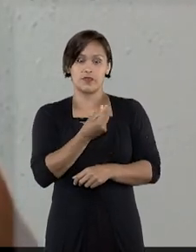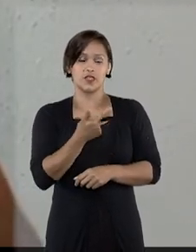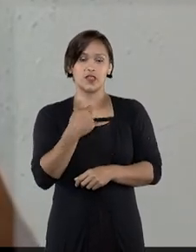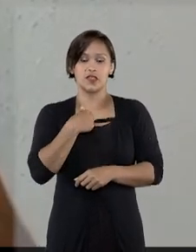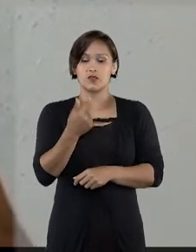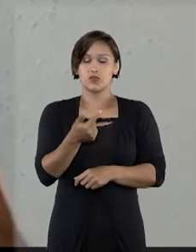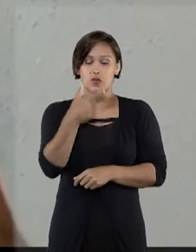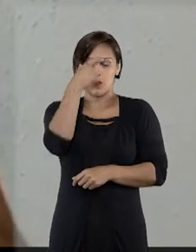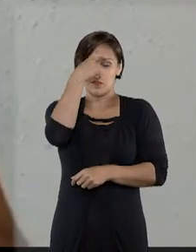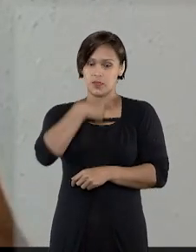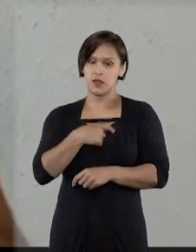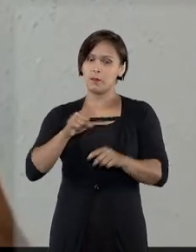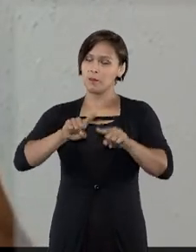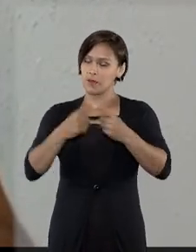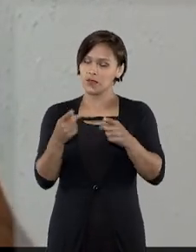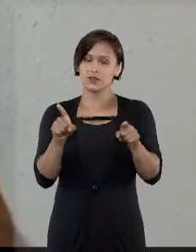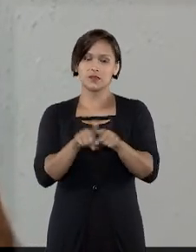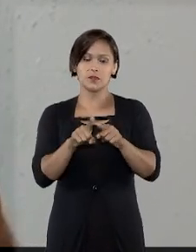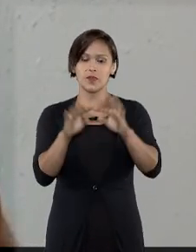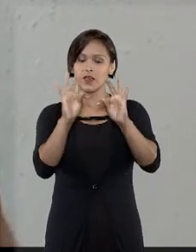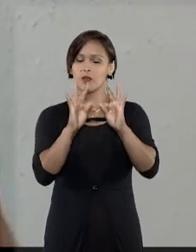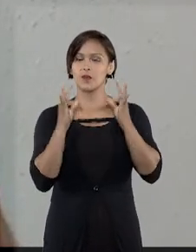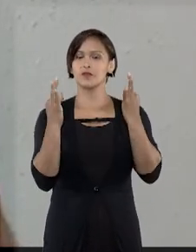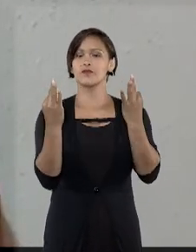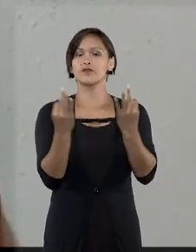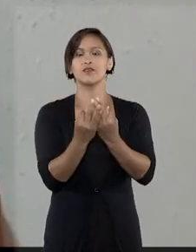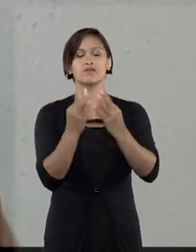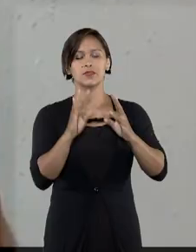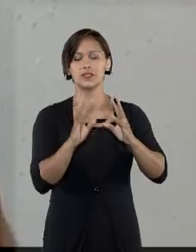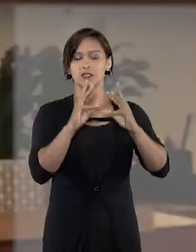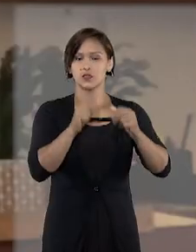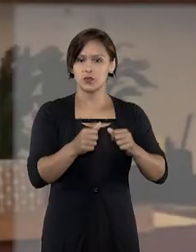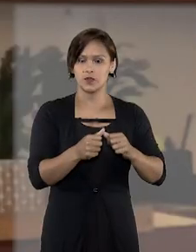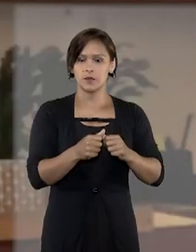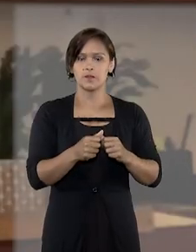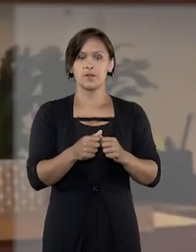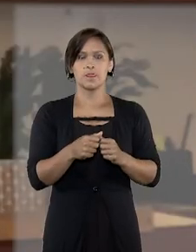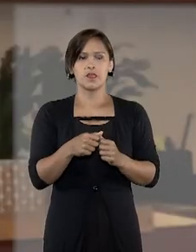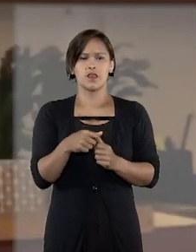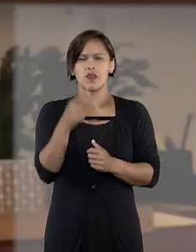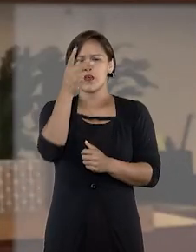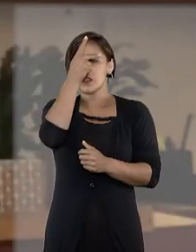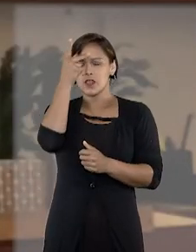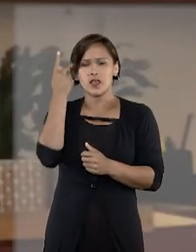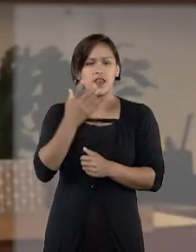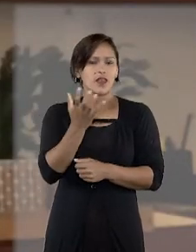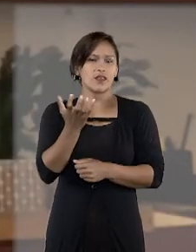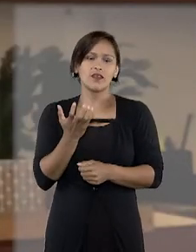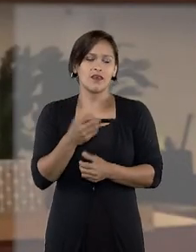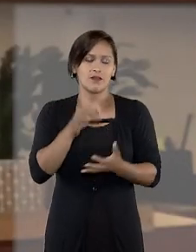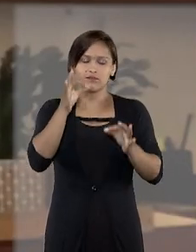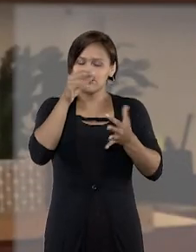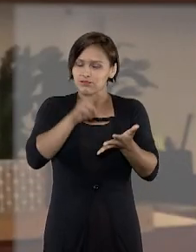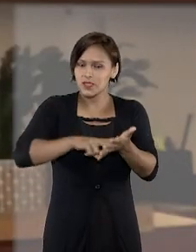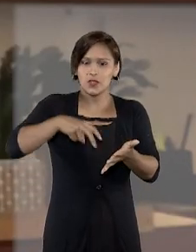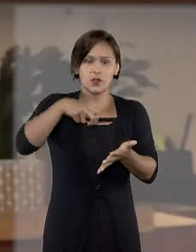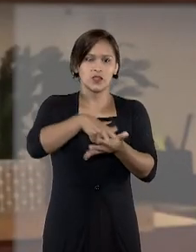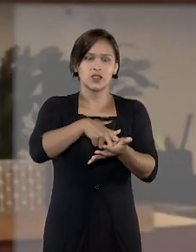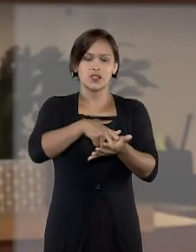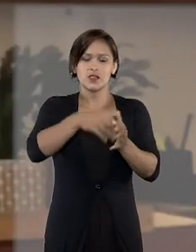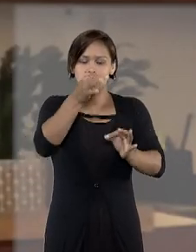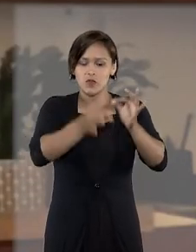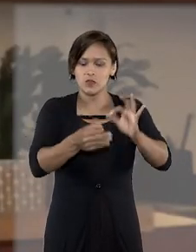a não só a mim, a como uma família inteira. A ninguém interessa uma condenação injusta, né?